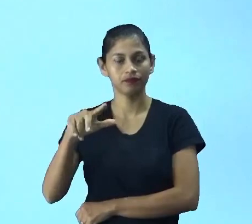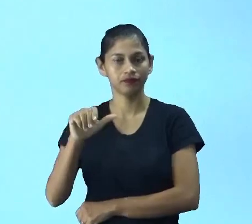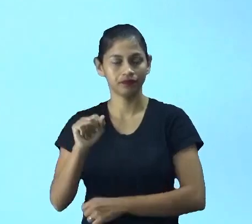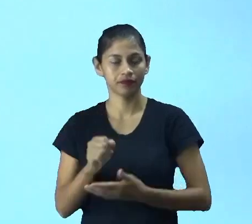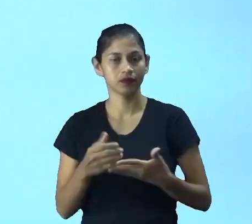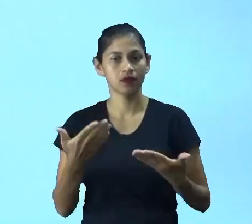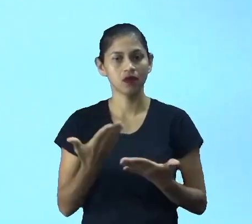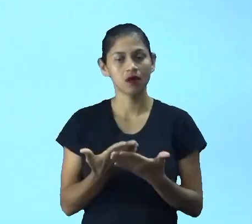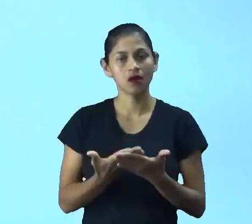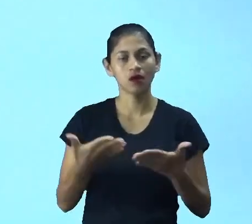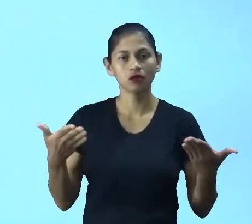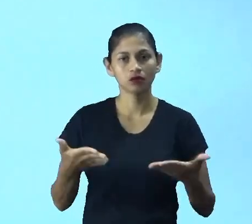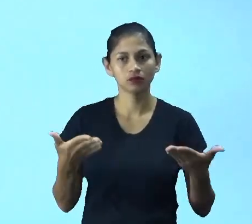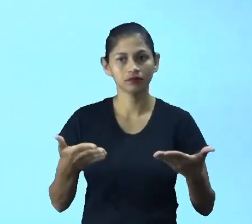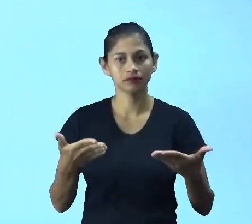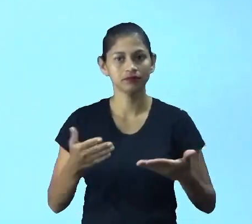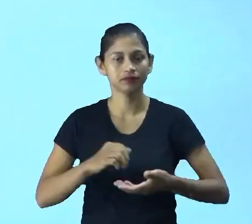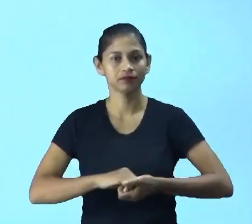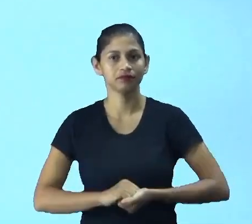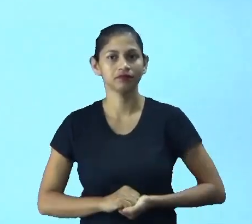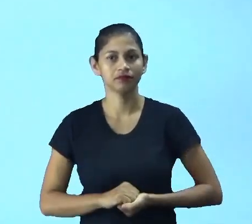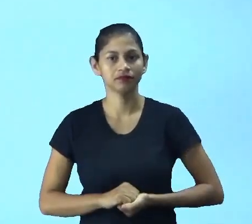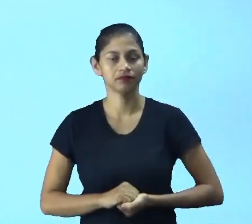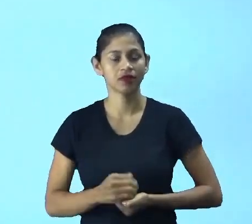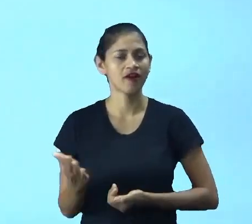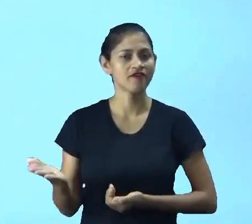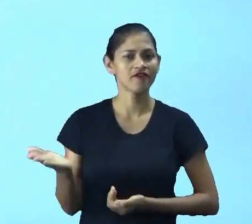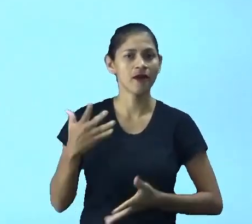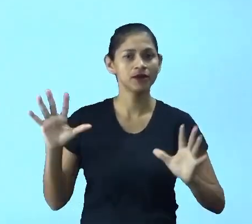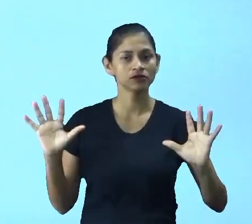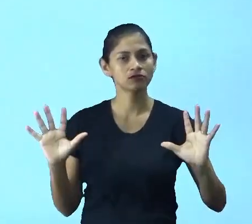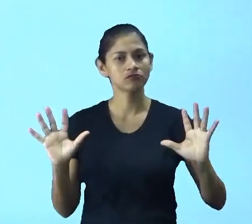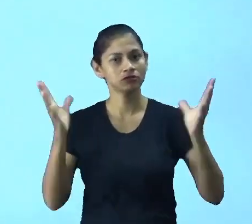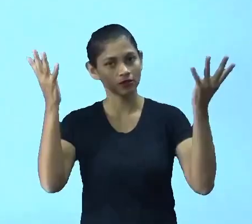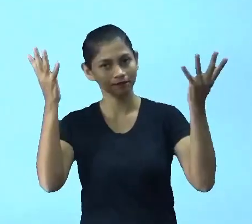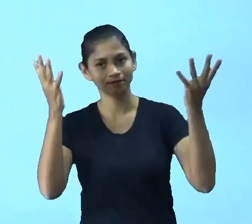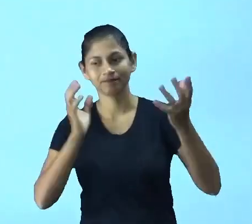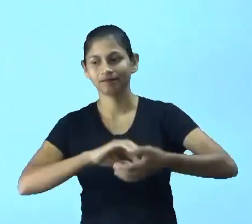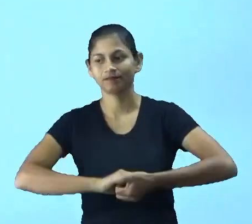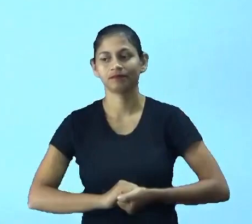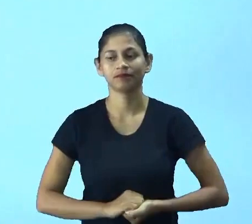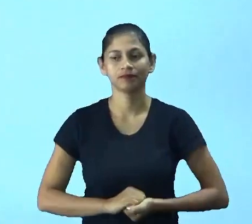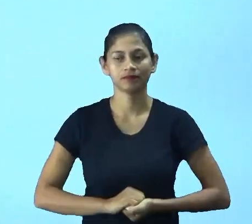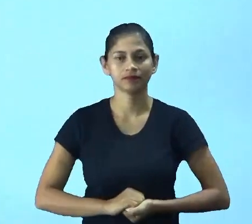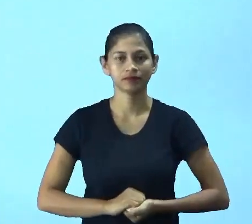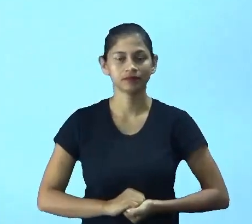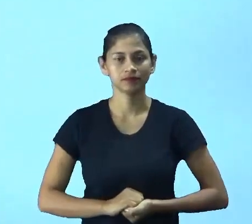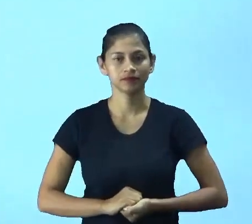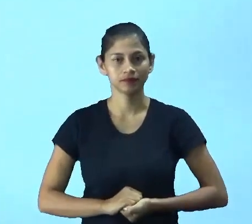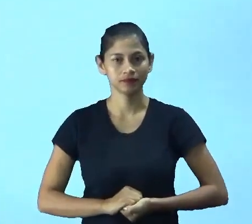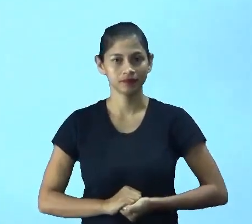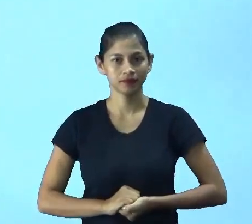tema será let's celebrate, vamos celebrar ou vamos festejar, ok?